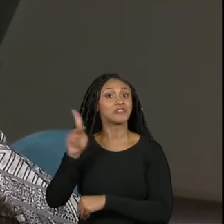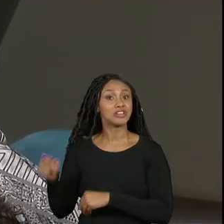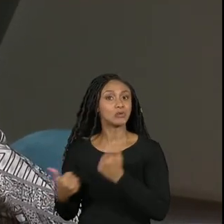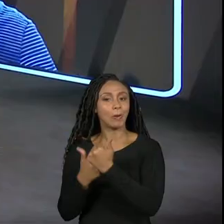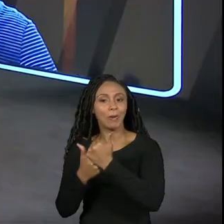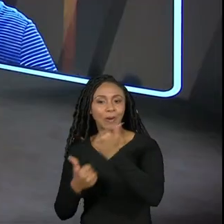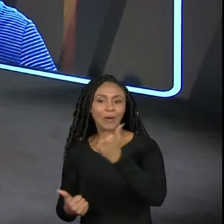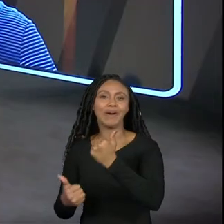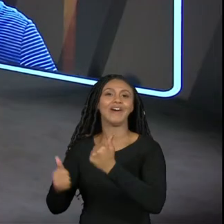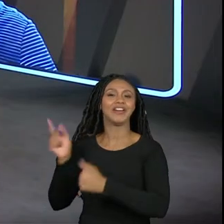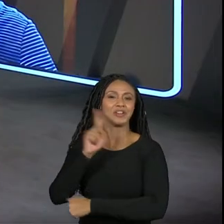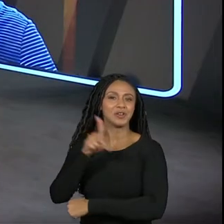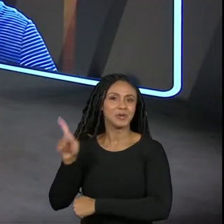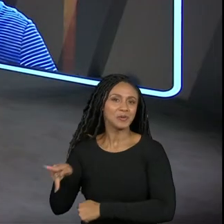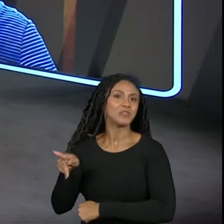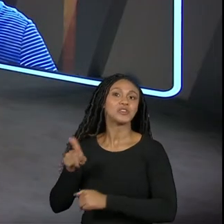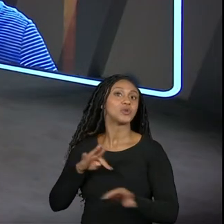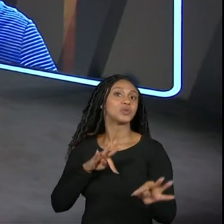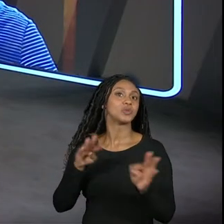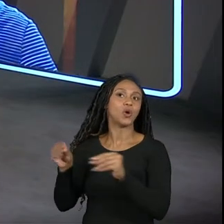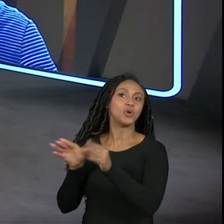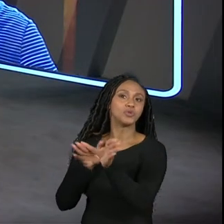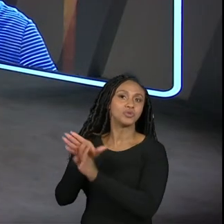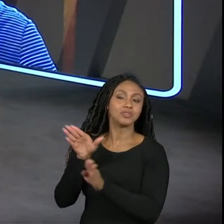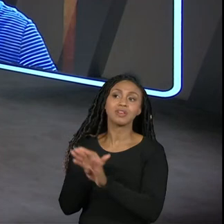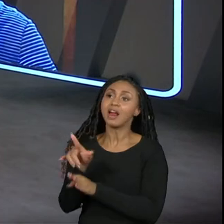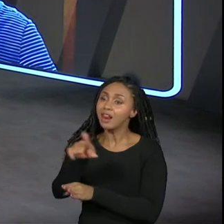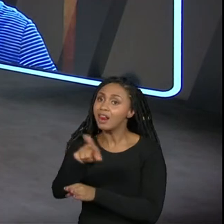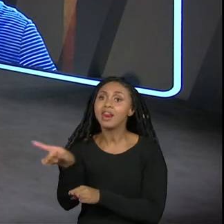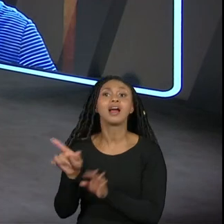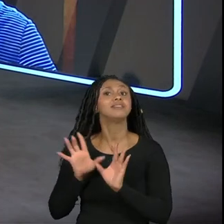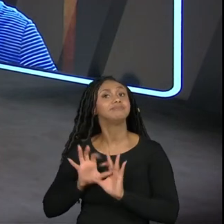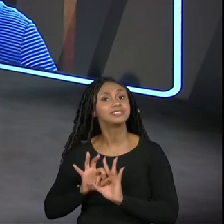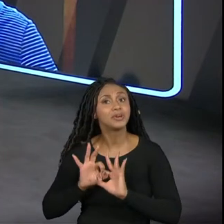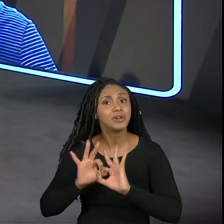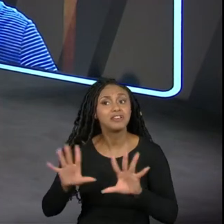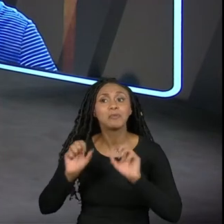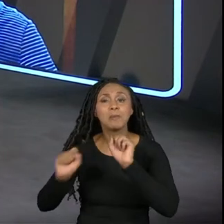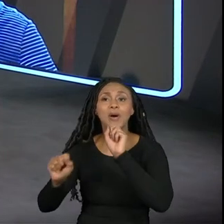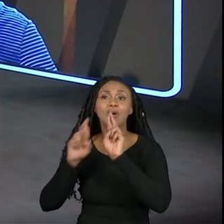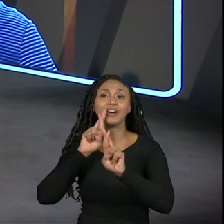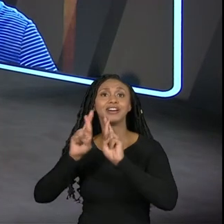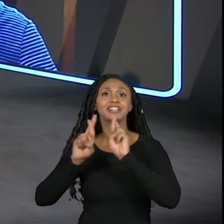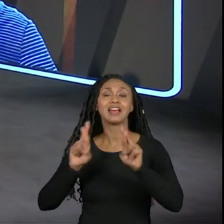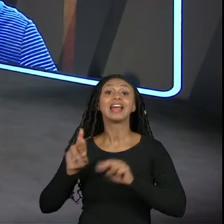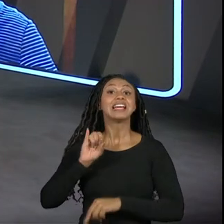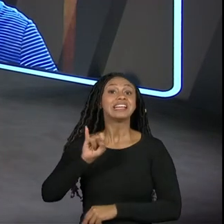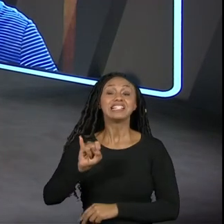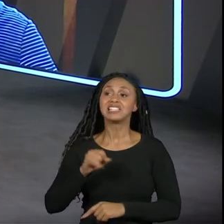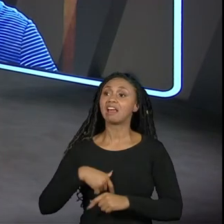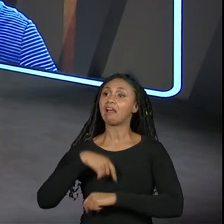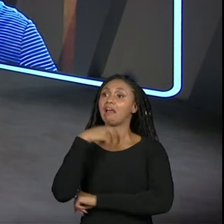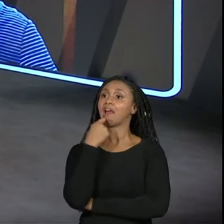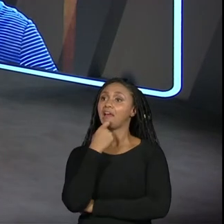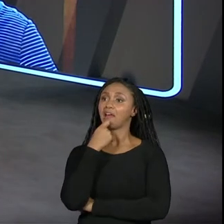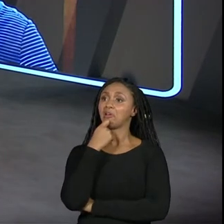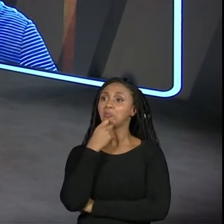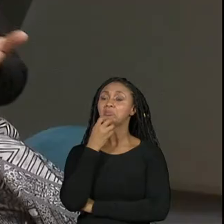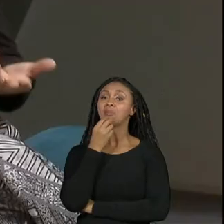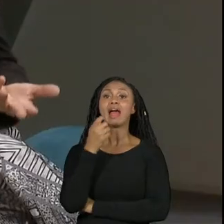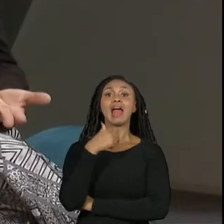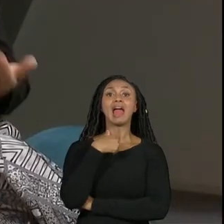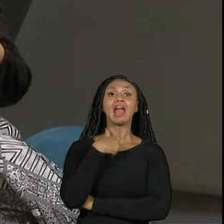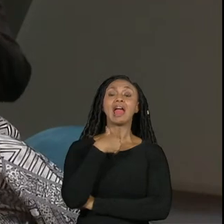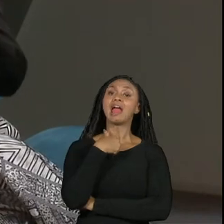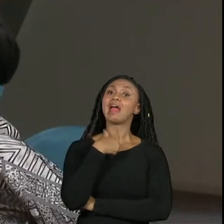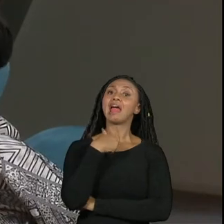facilitadores mas é verdade eles estão lá muito disponíveis para isso e eles ficam muito frustrados quando eu levo a demanda